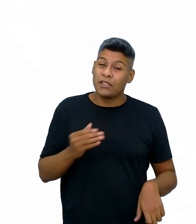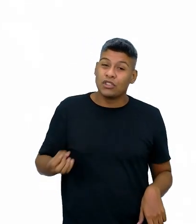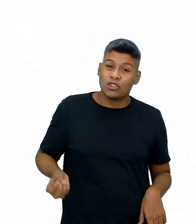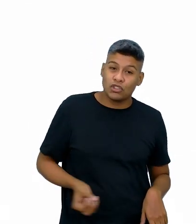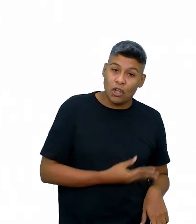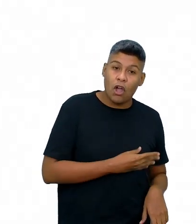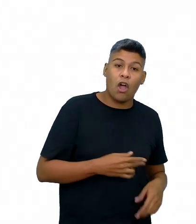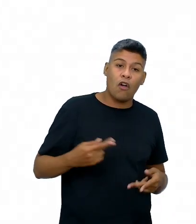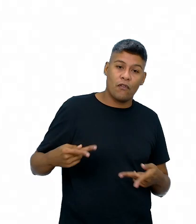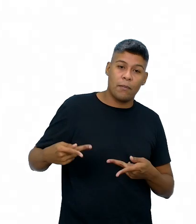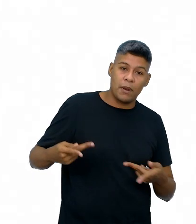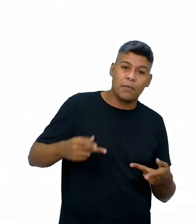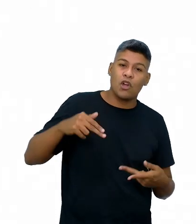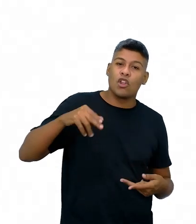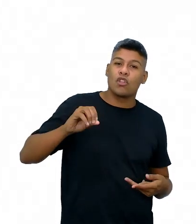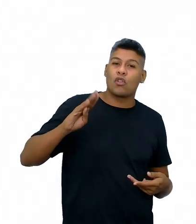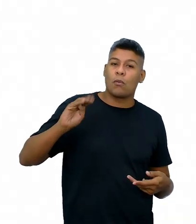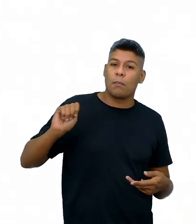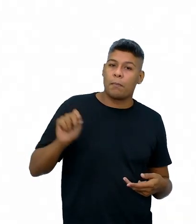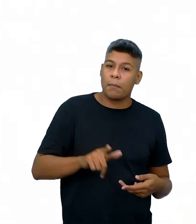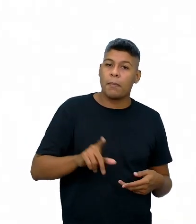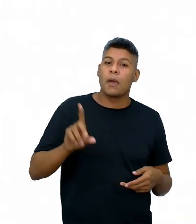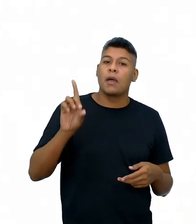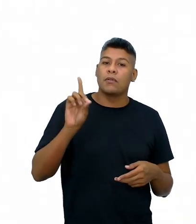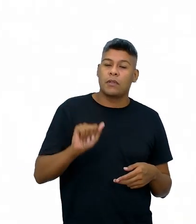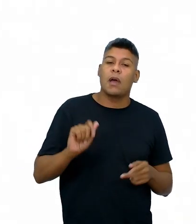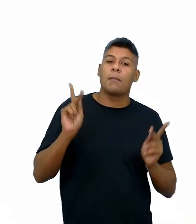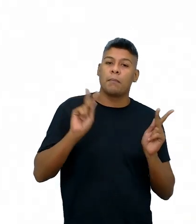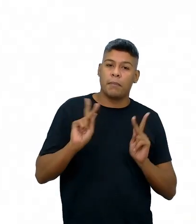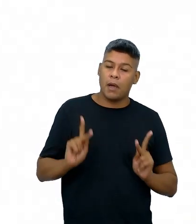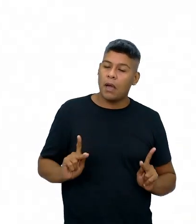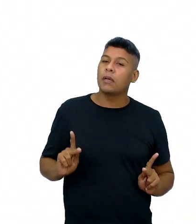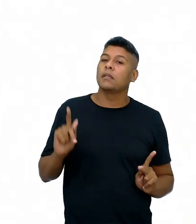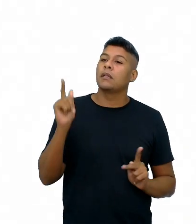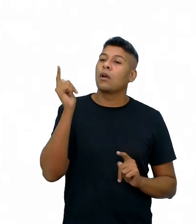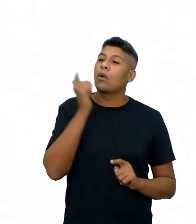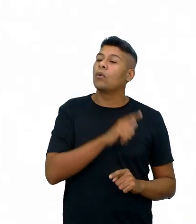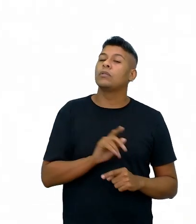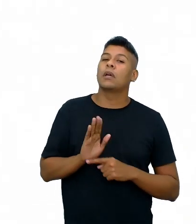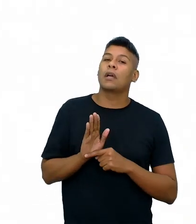o Nobel da Paz, prêmio dado a pessoas que contribuem para a paz mundial.